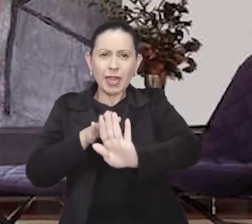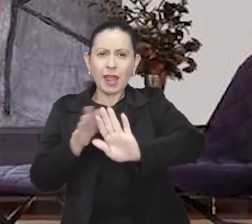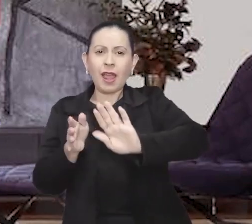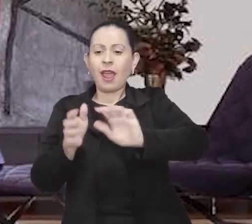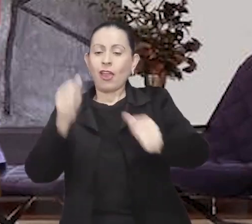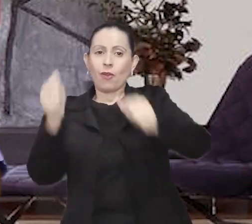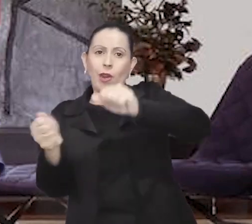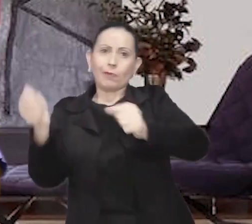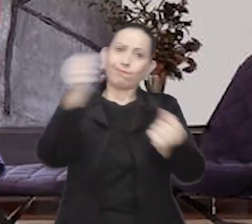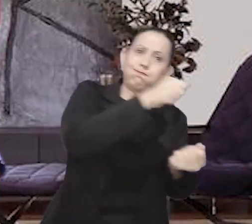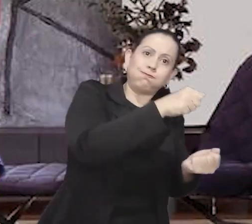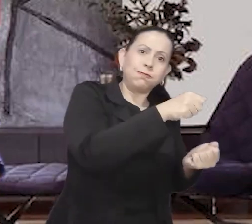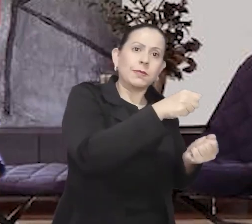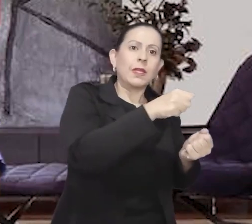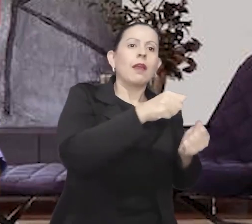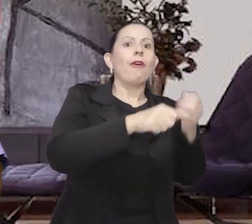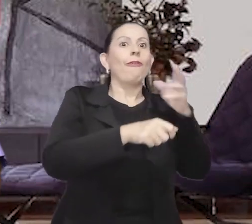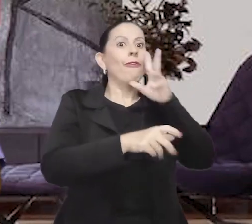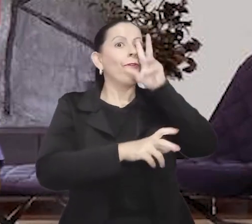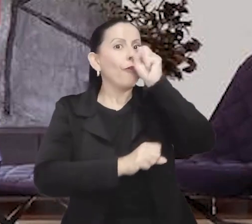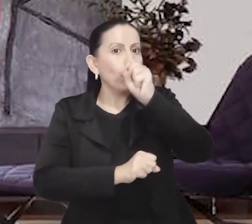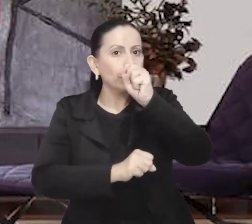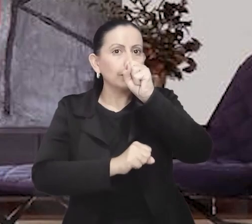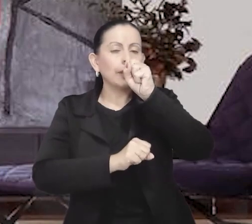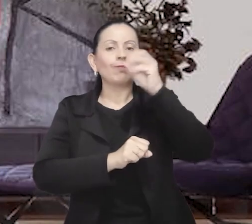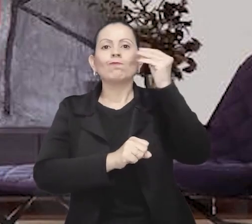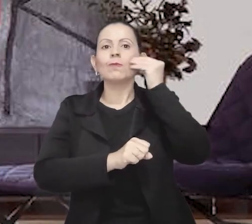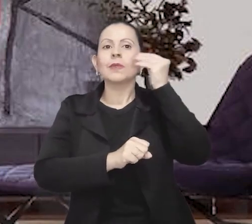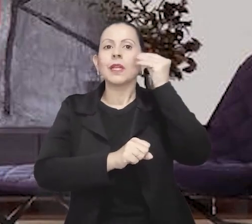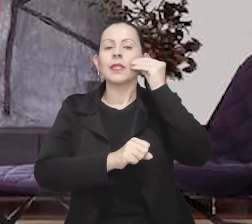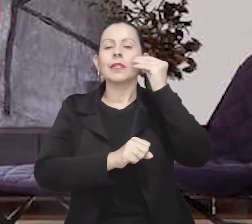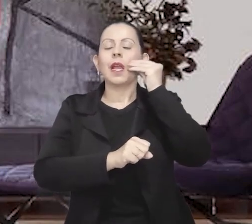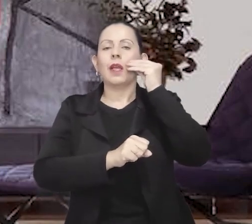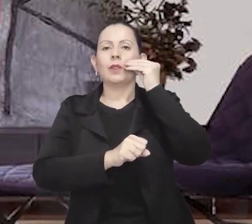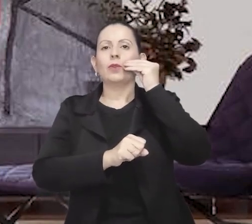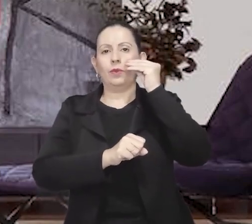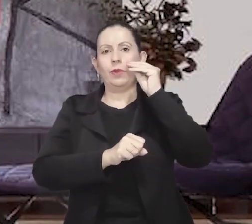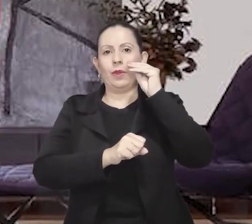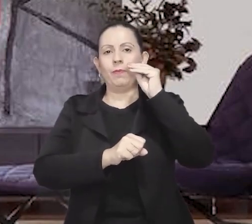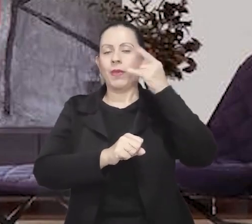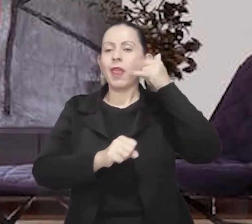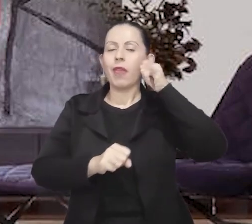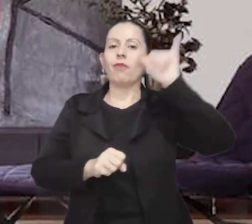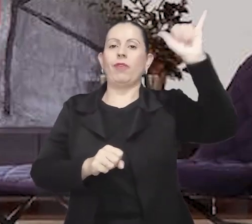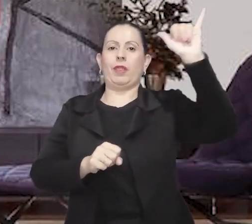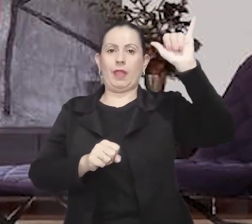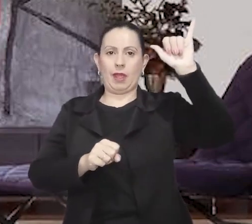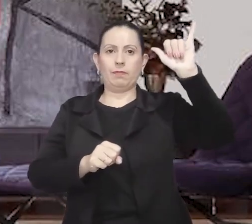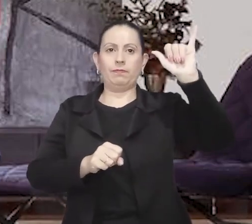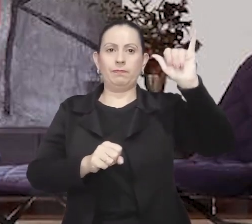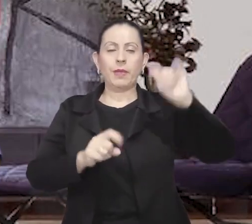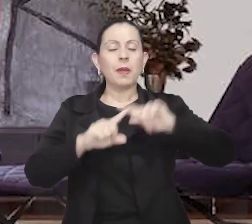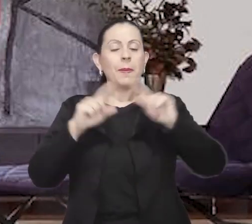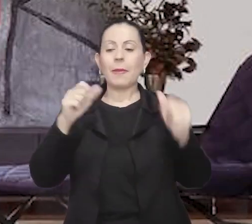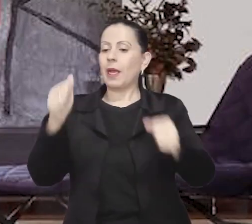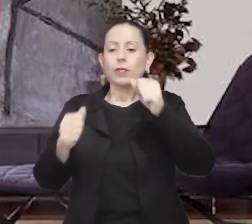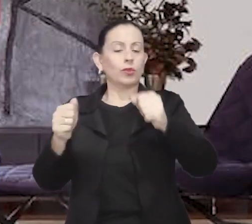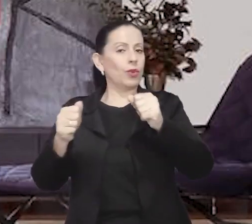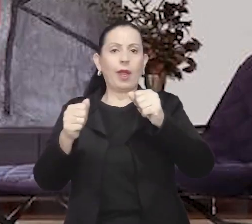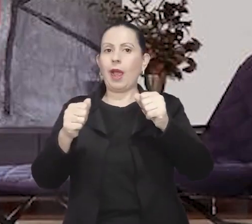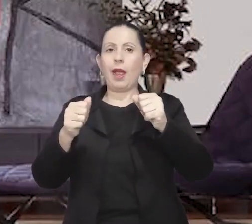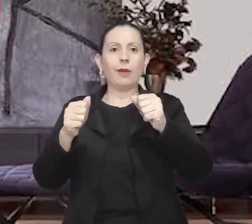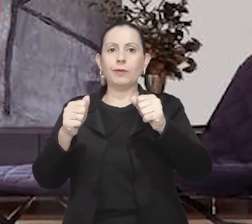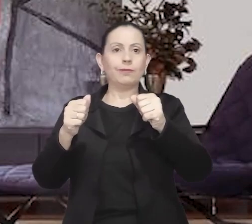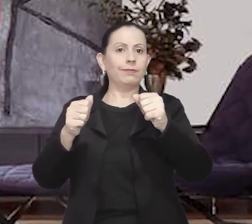Não há muito o que fazer. Numa ação reflexa para tentar evitar o acidente, ele freia bruscamente